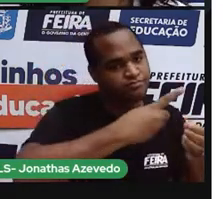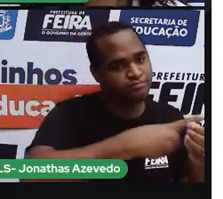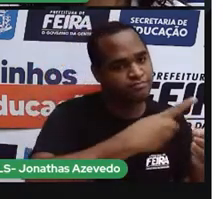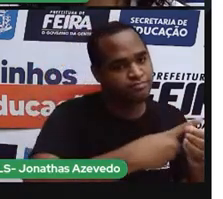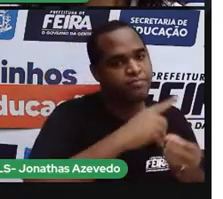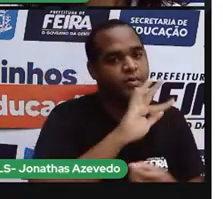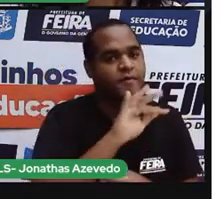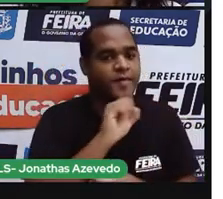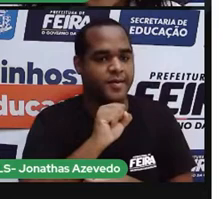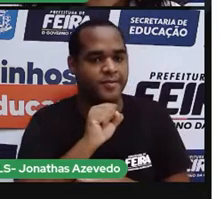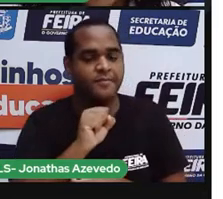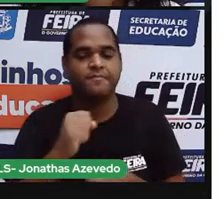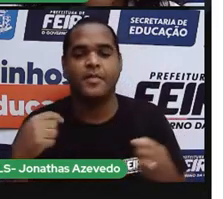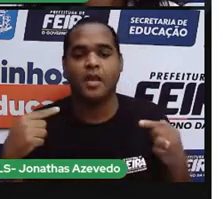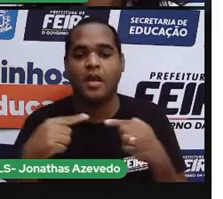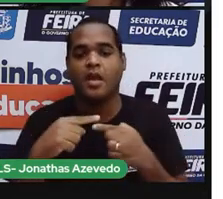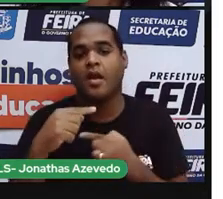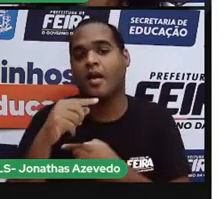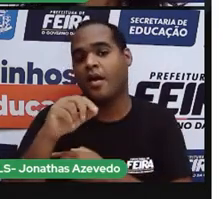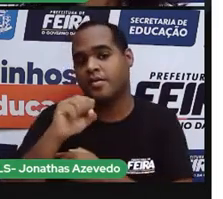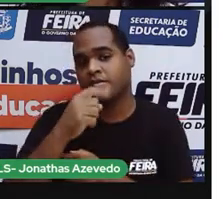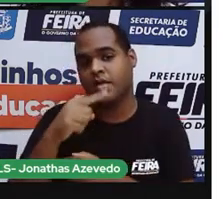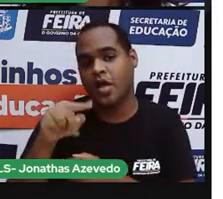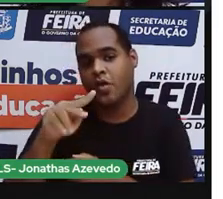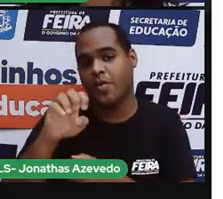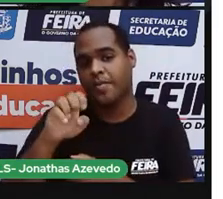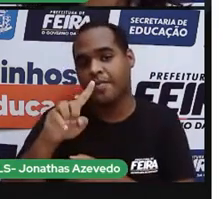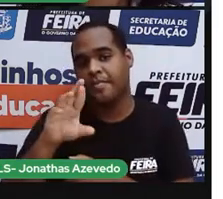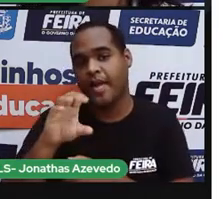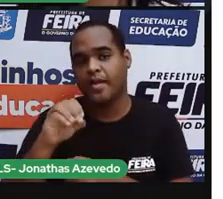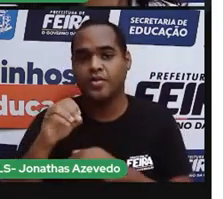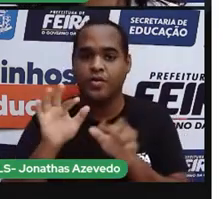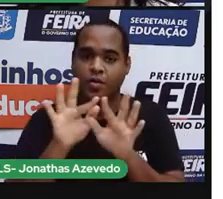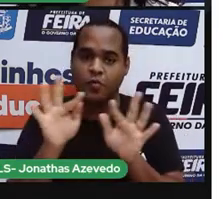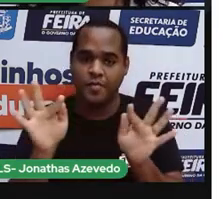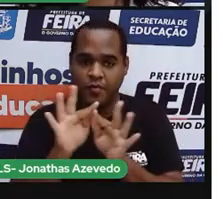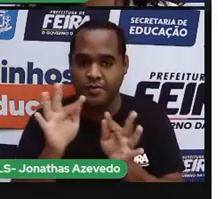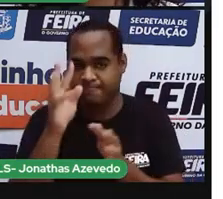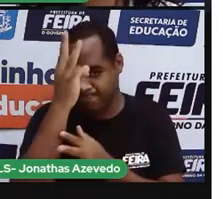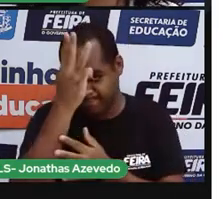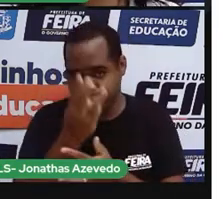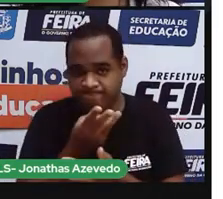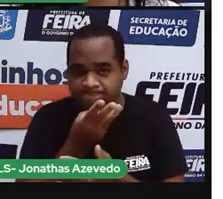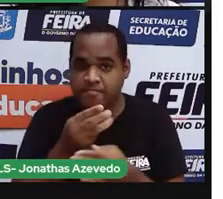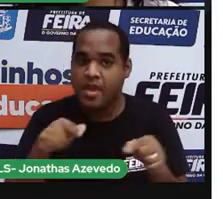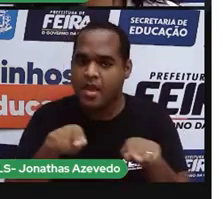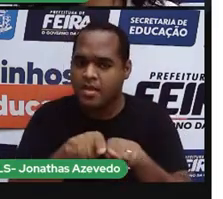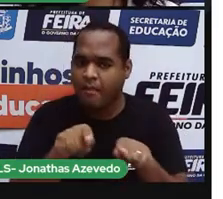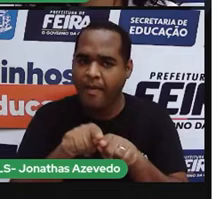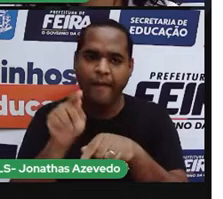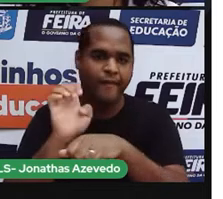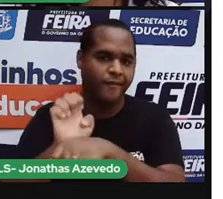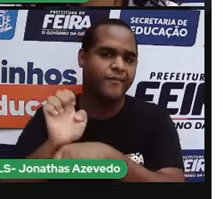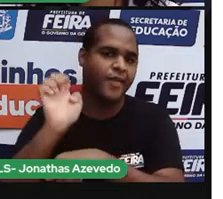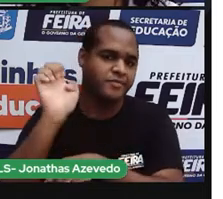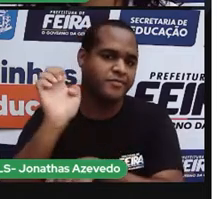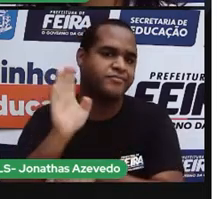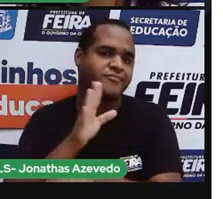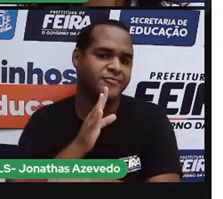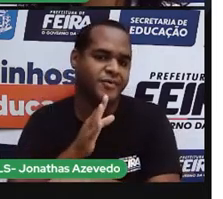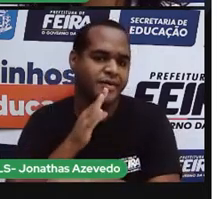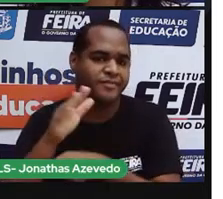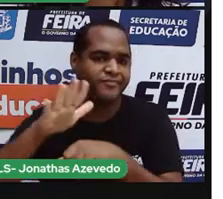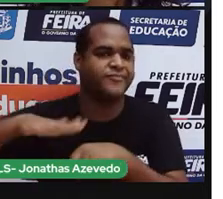O São Pedro de Unidos é considerado o melhor da região e um dos mais animados do estado.